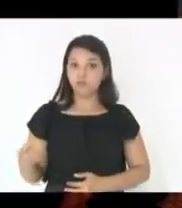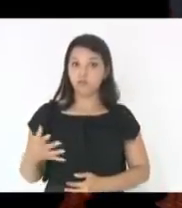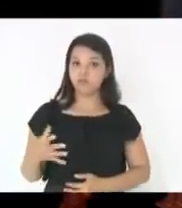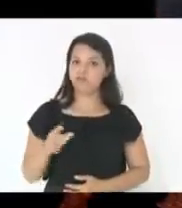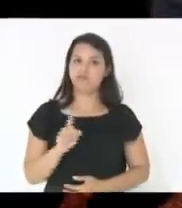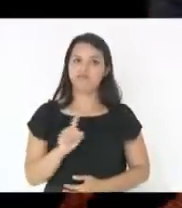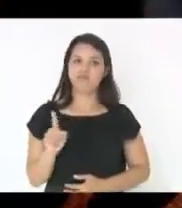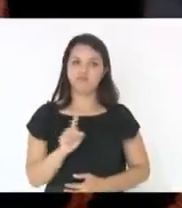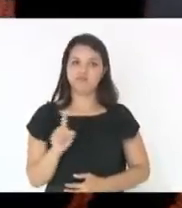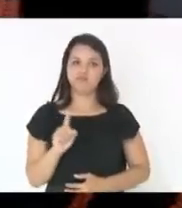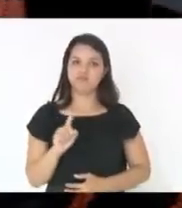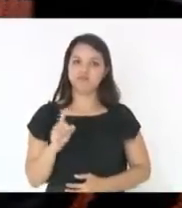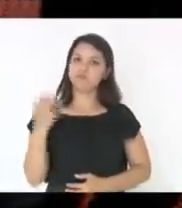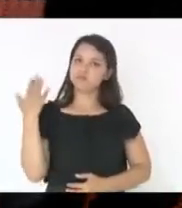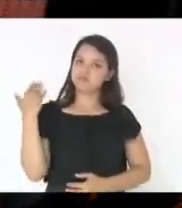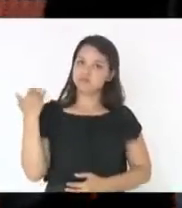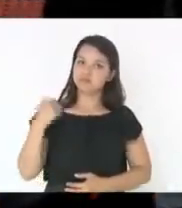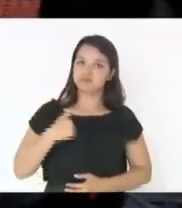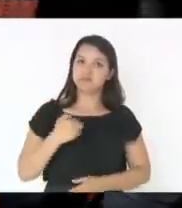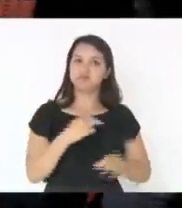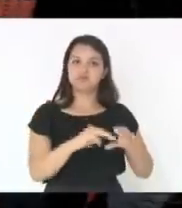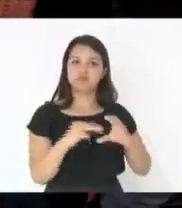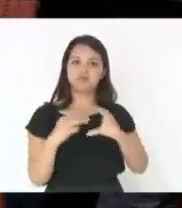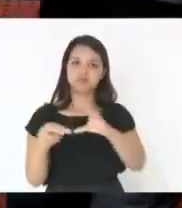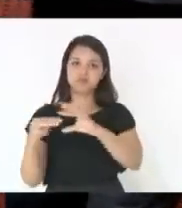eu encaminhei pela